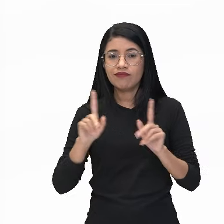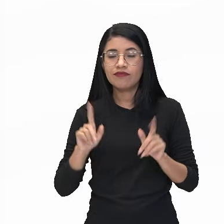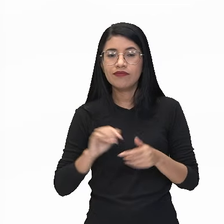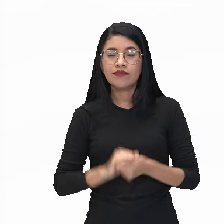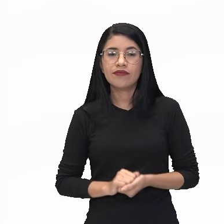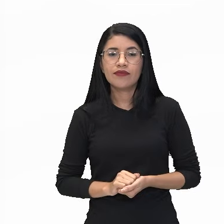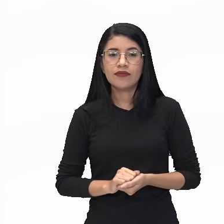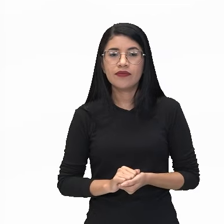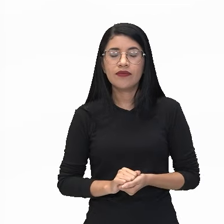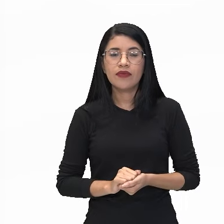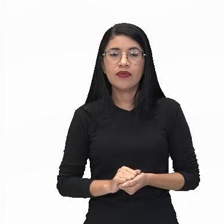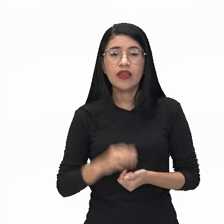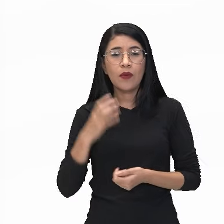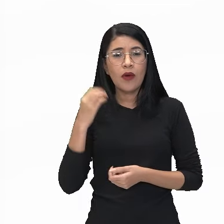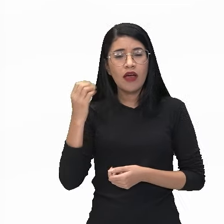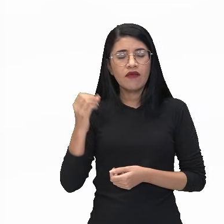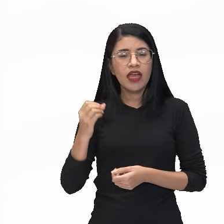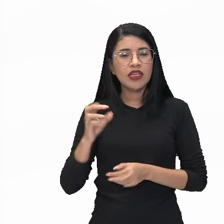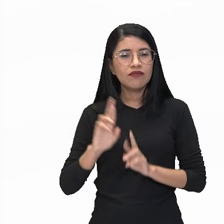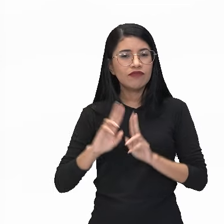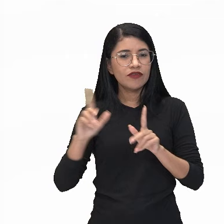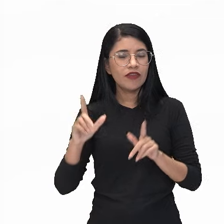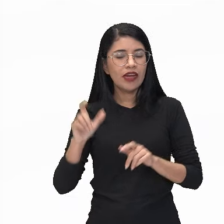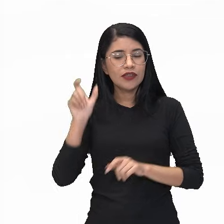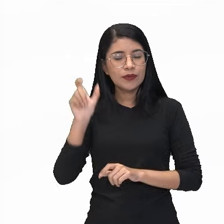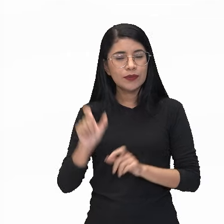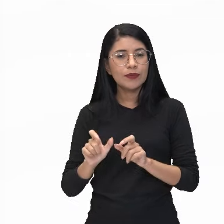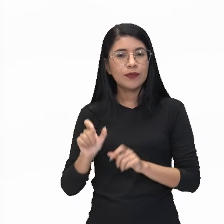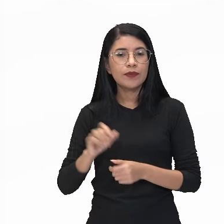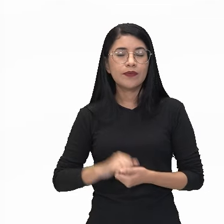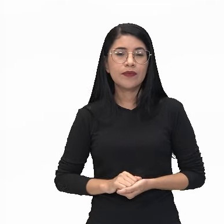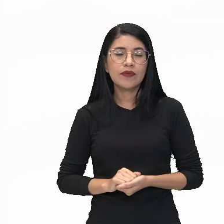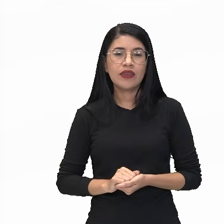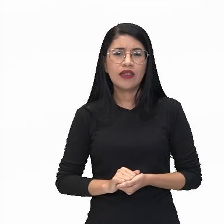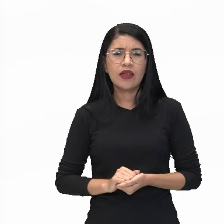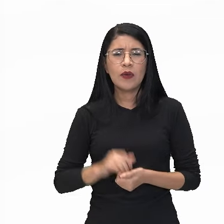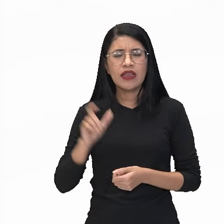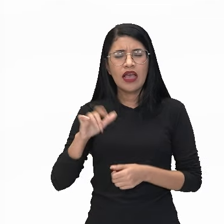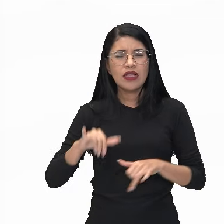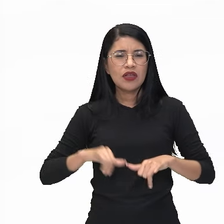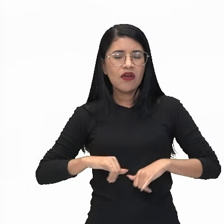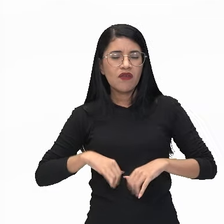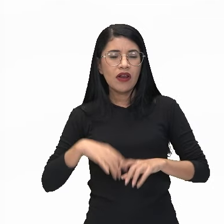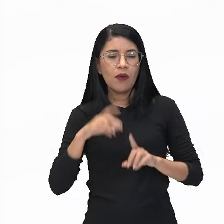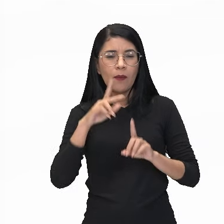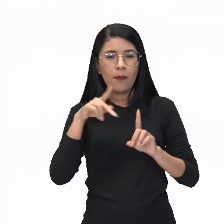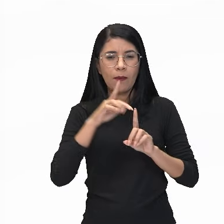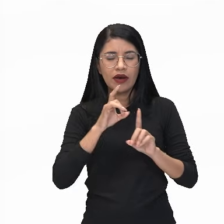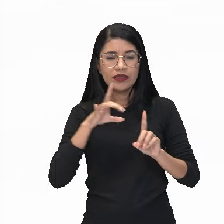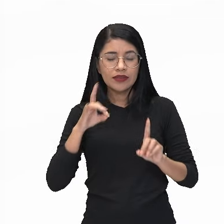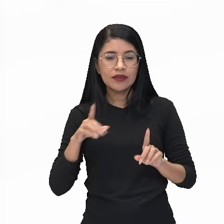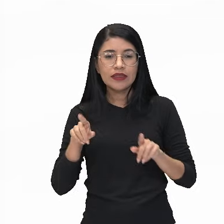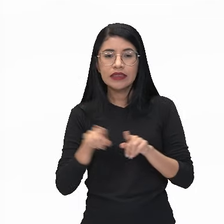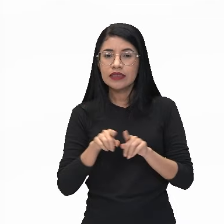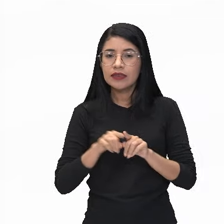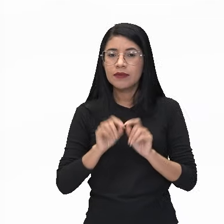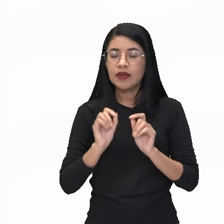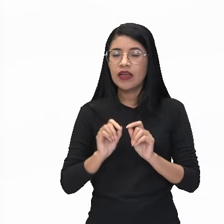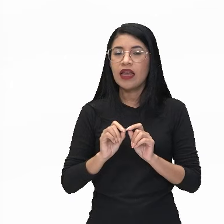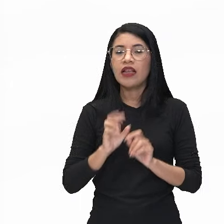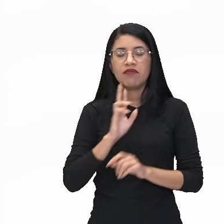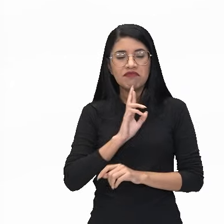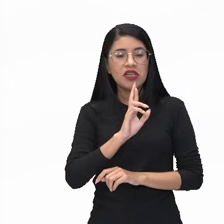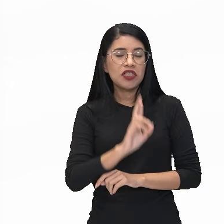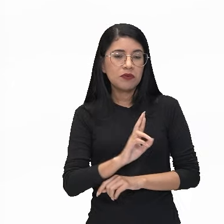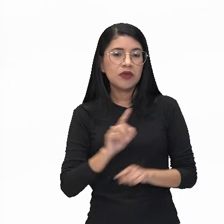uma viagem incomum de um caboclo. Foi lá para o Sudeste sofrer aí uma espécie de xenofobia, mas também não deixou barato e